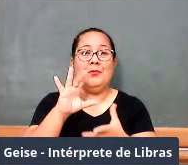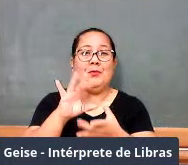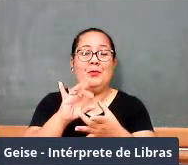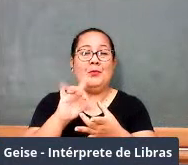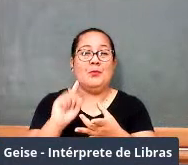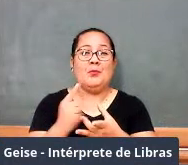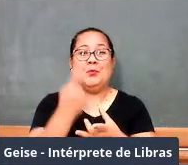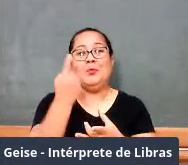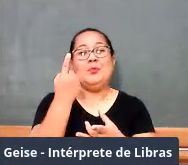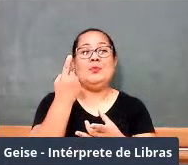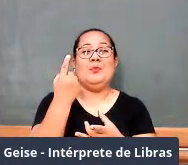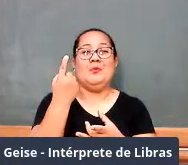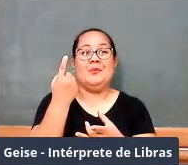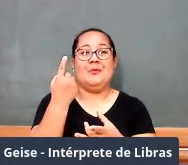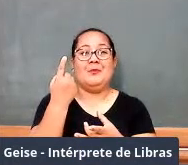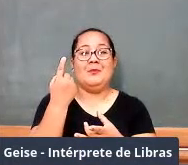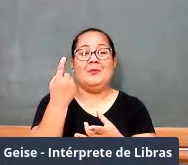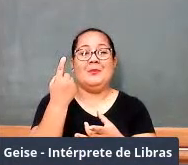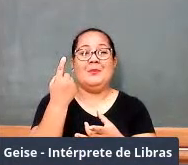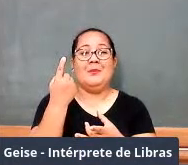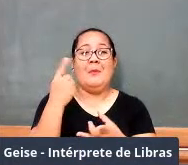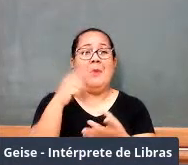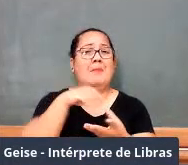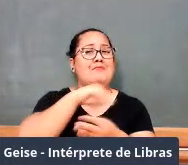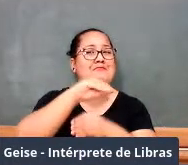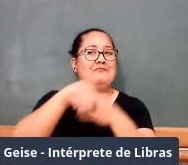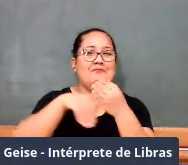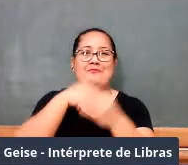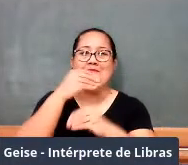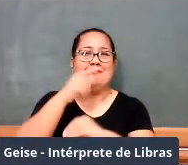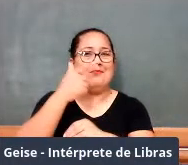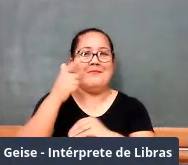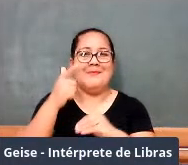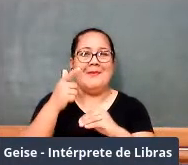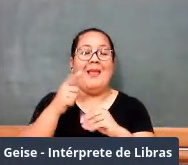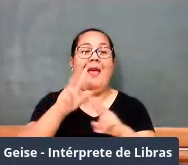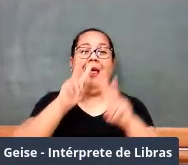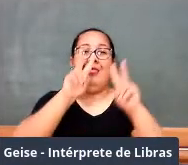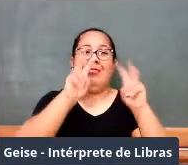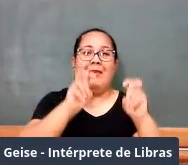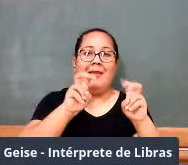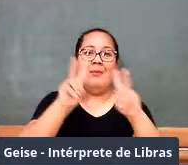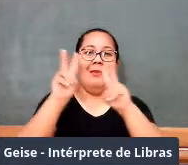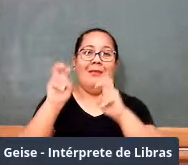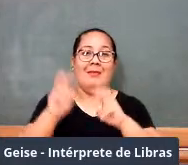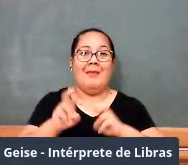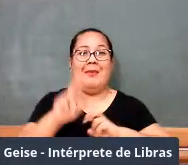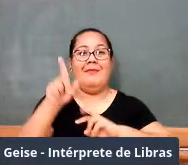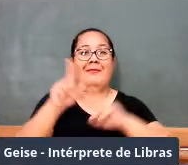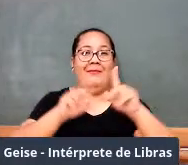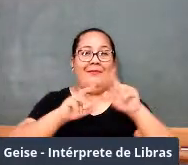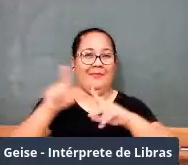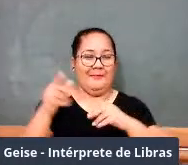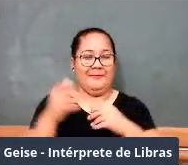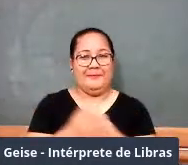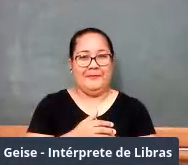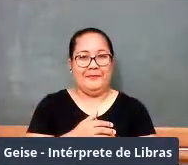escolares, mas não com a ideia de integração dos ramos matemáticos, né? Bom,